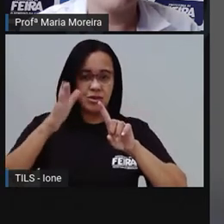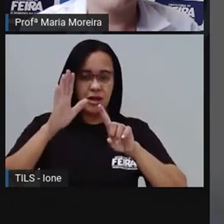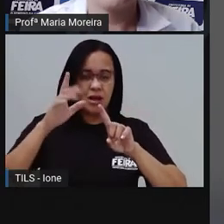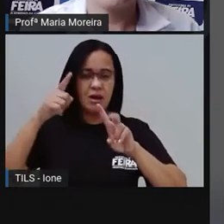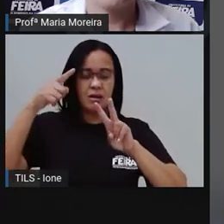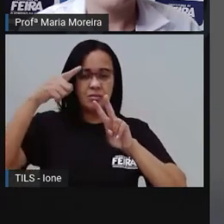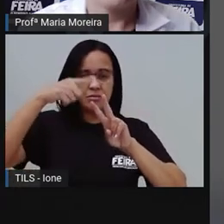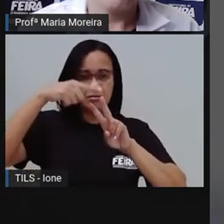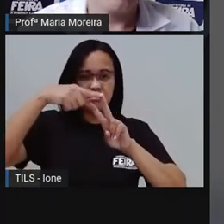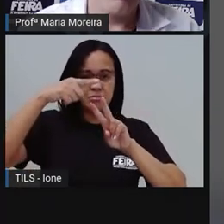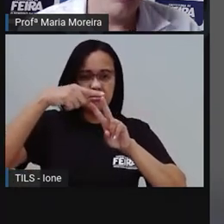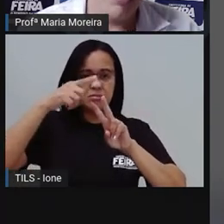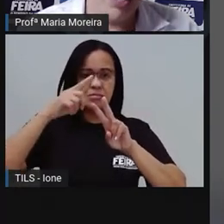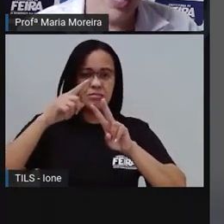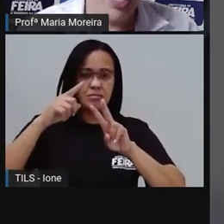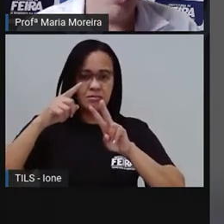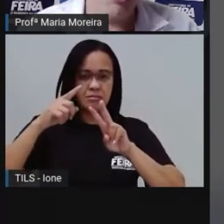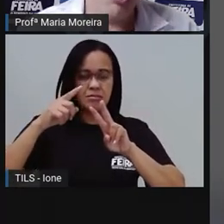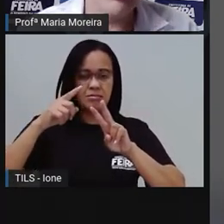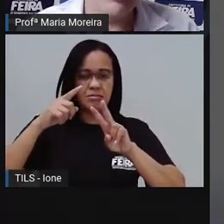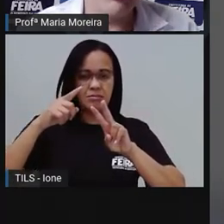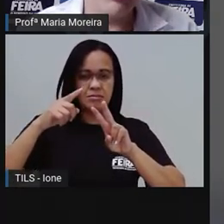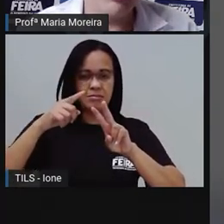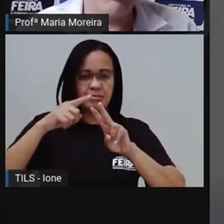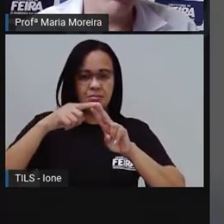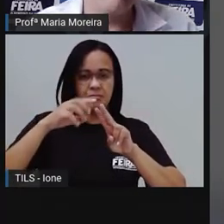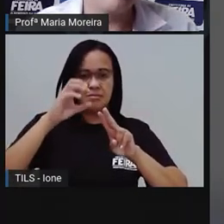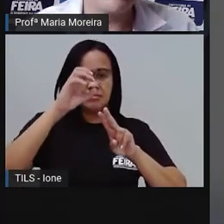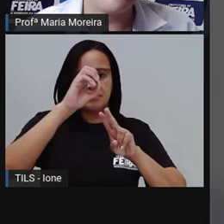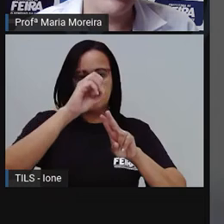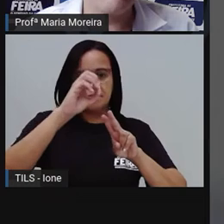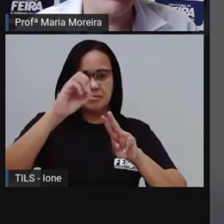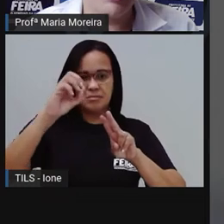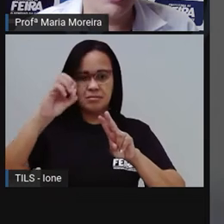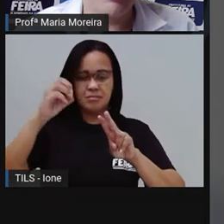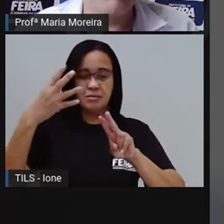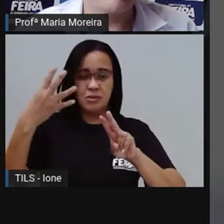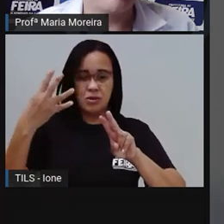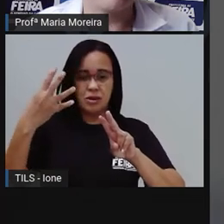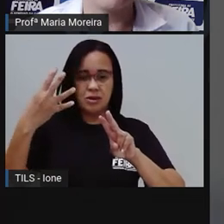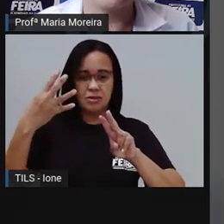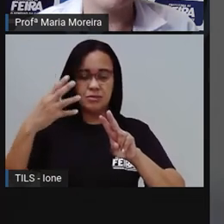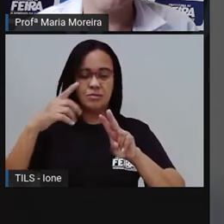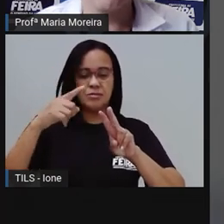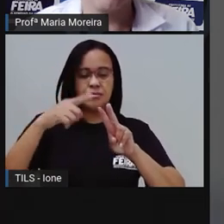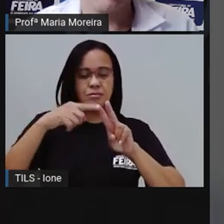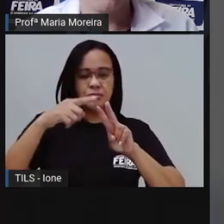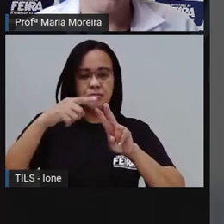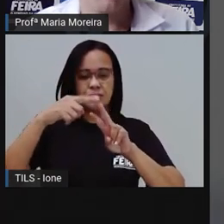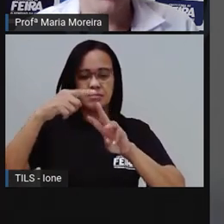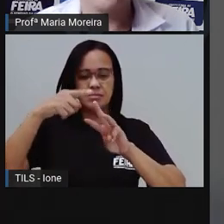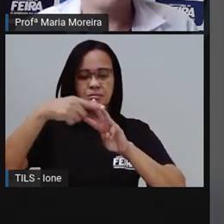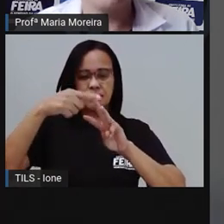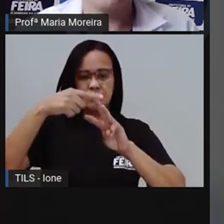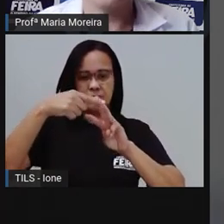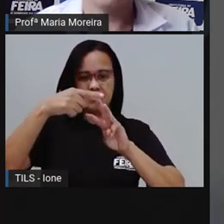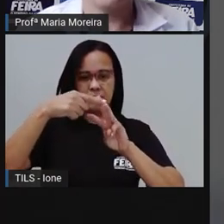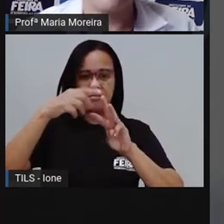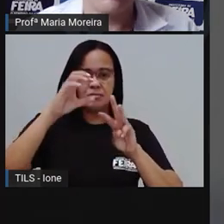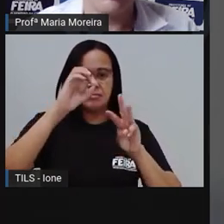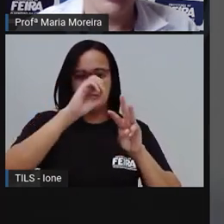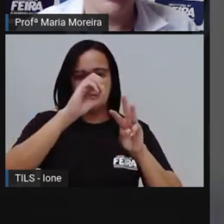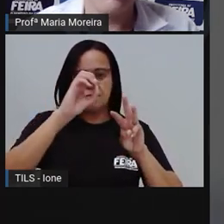ó. Vamos lá. A roda agora, ó, do terceiro carro. Quantas rodas são? Quatro